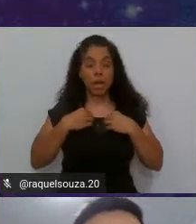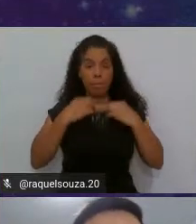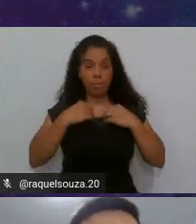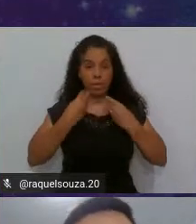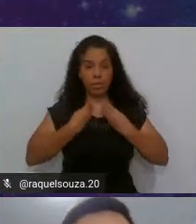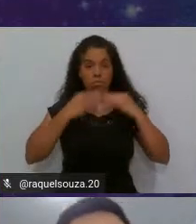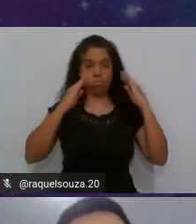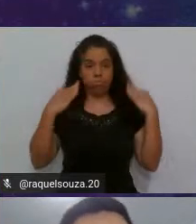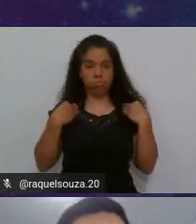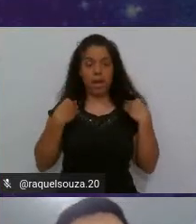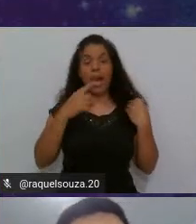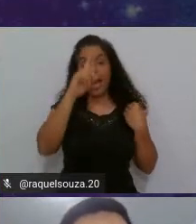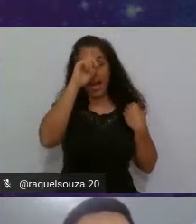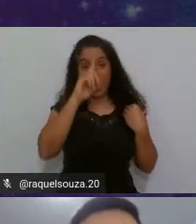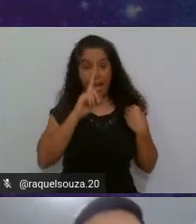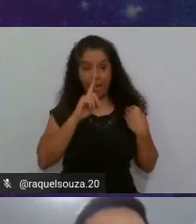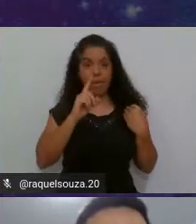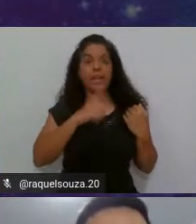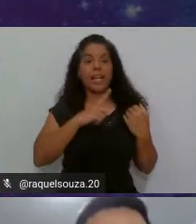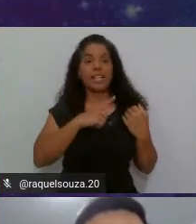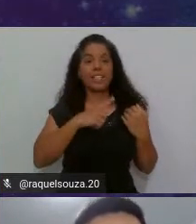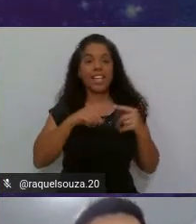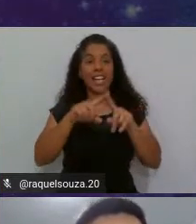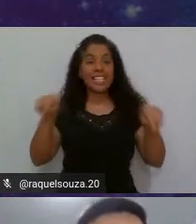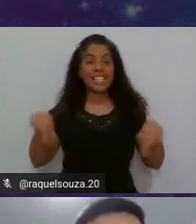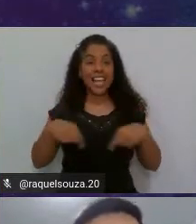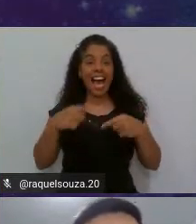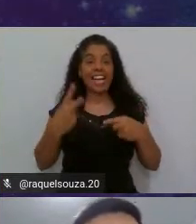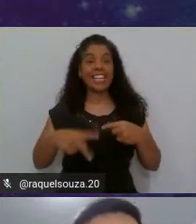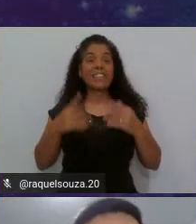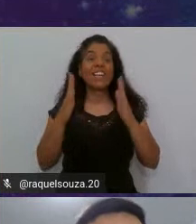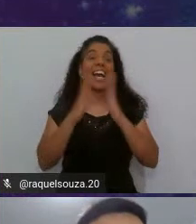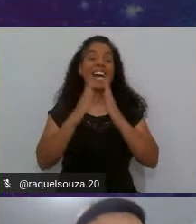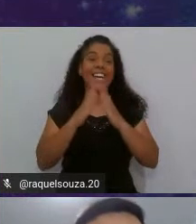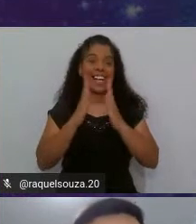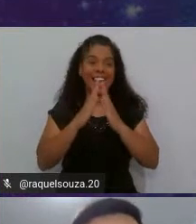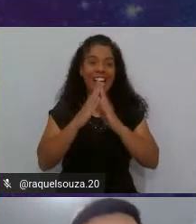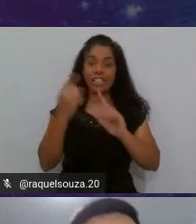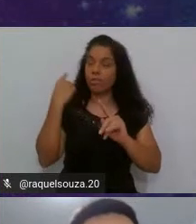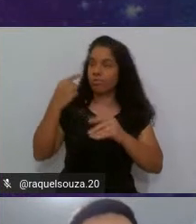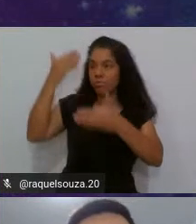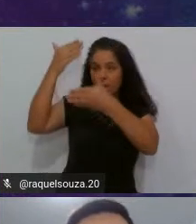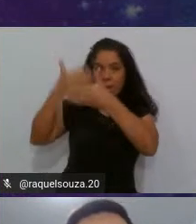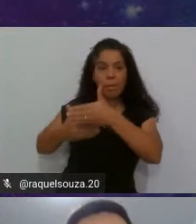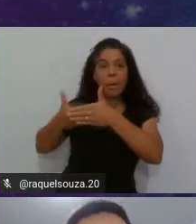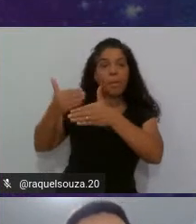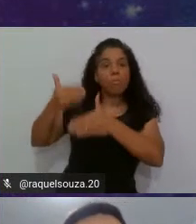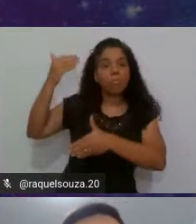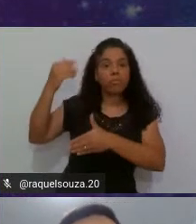né? Estou aqui com a minha sala de casa ao fundo, né? Com as paredes brancas.